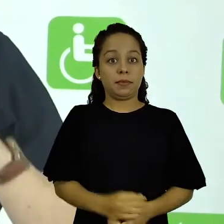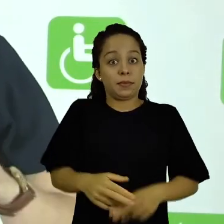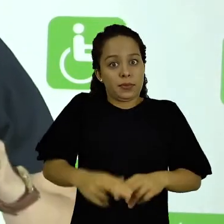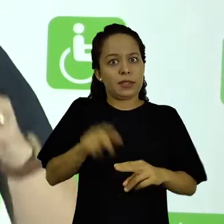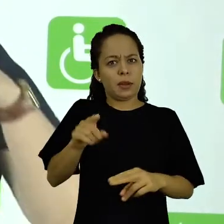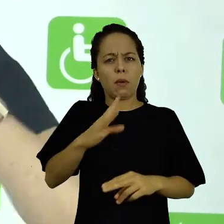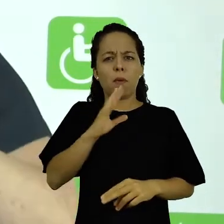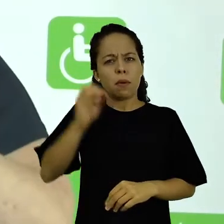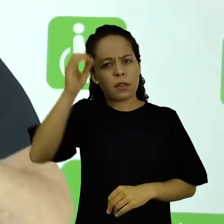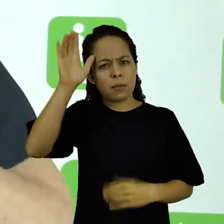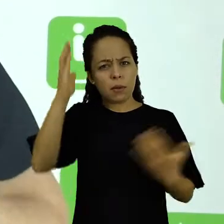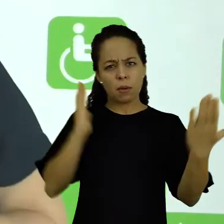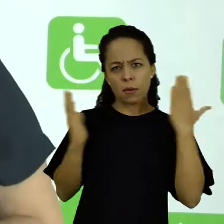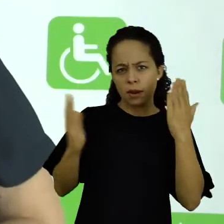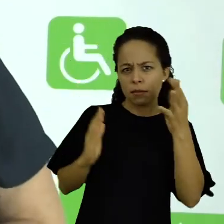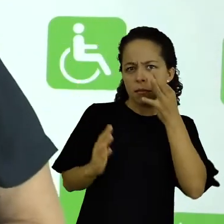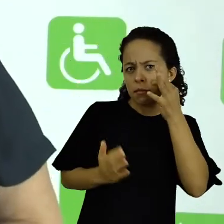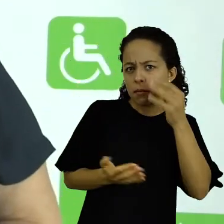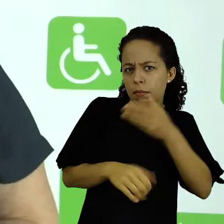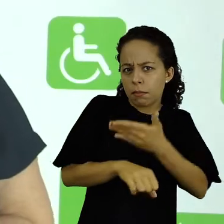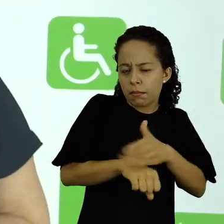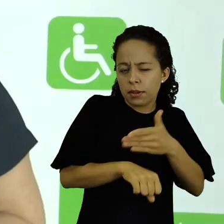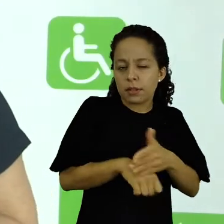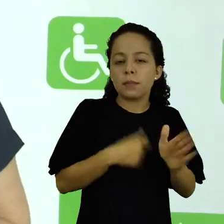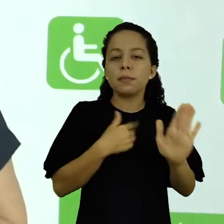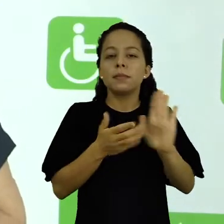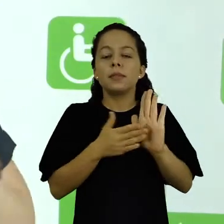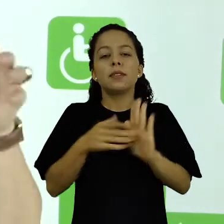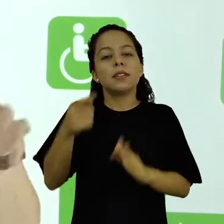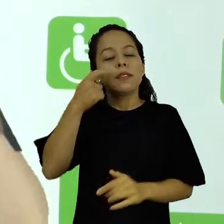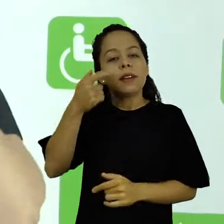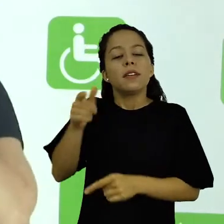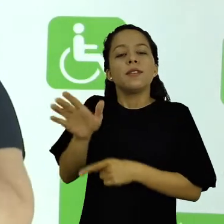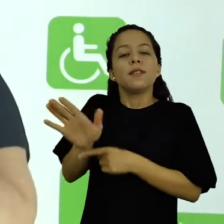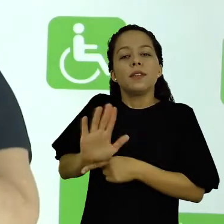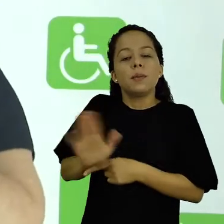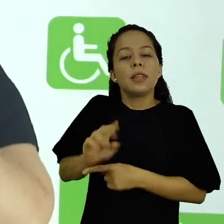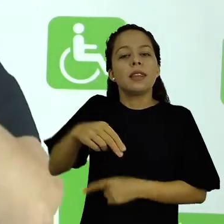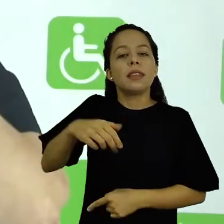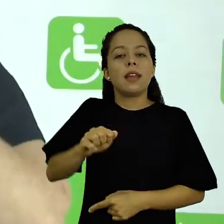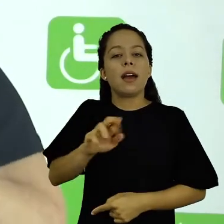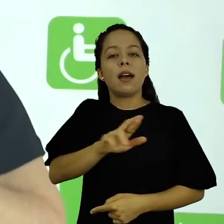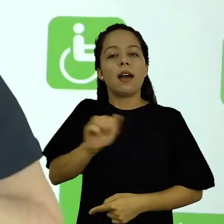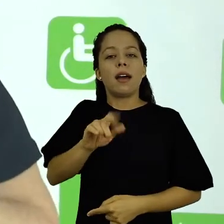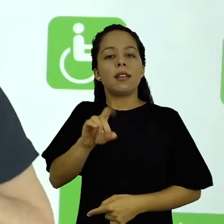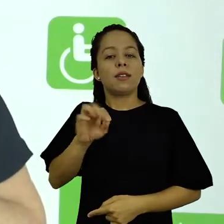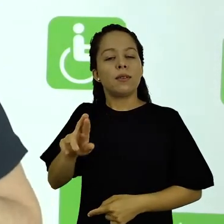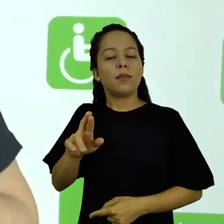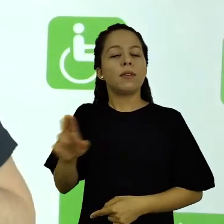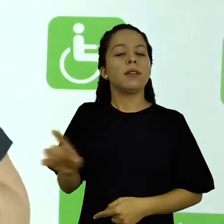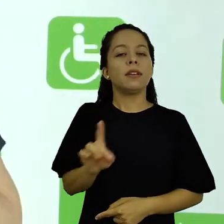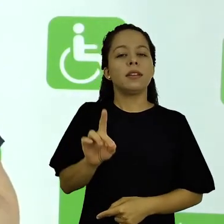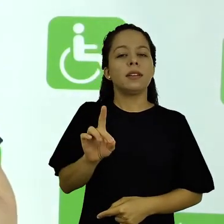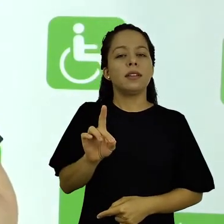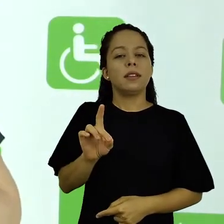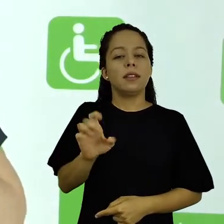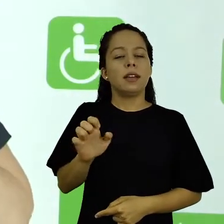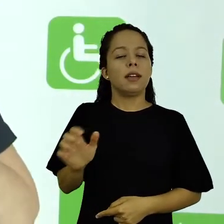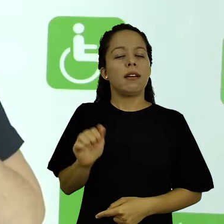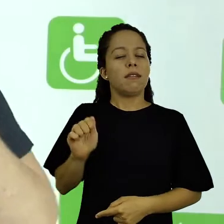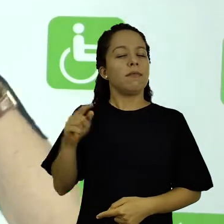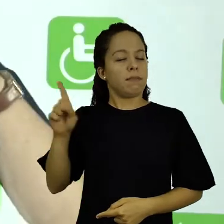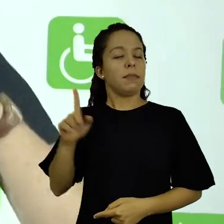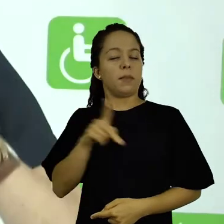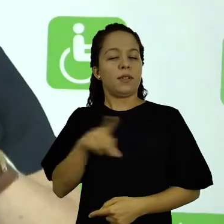tipo de conhecimento na prática, eu sugiro que vocês assistam ao filme Narradores de Javé. Neste filme, vocês verão a história